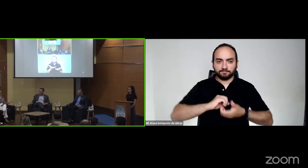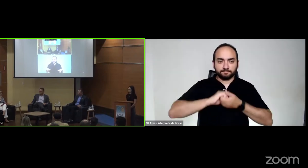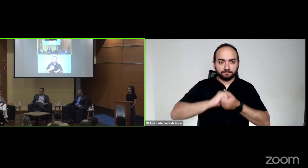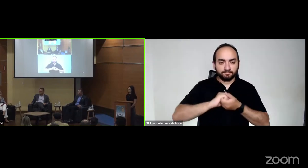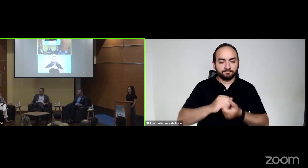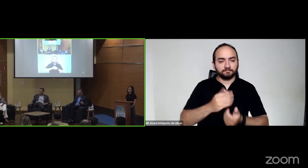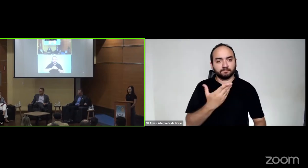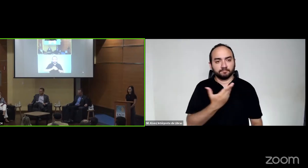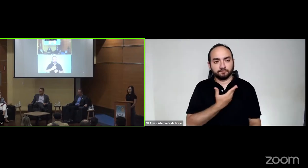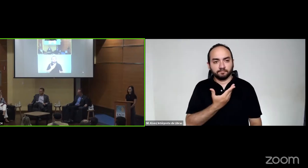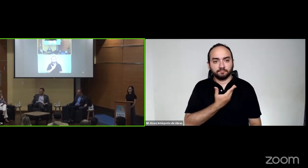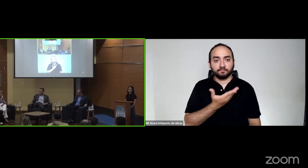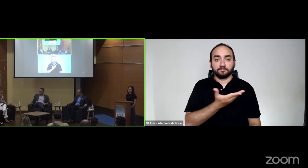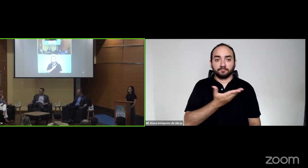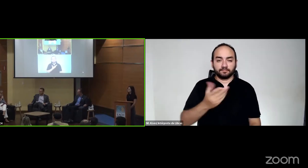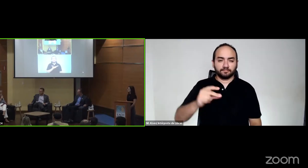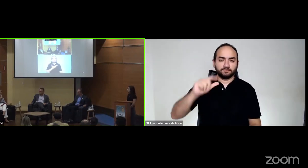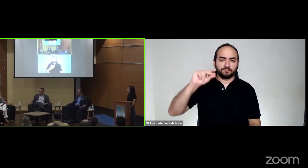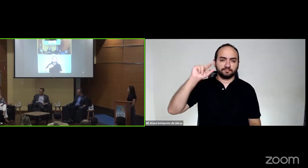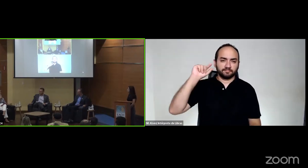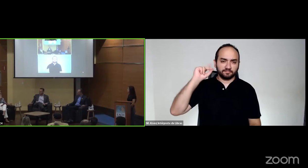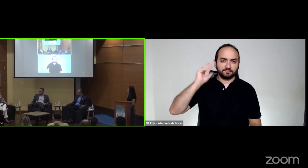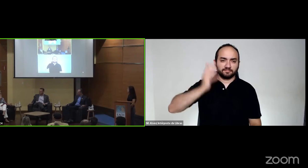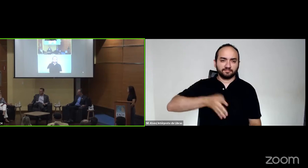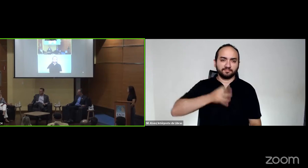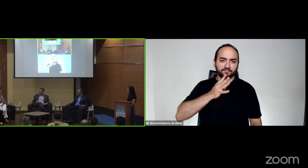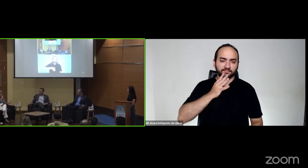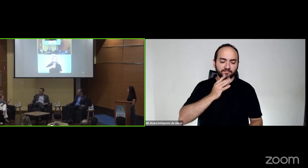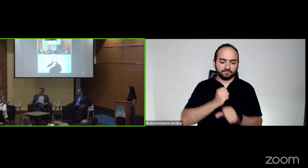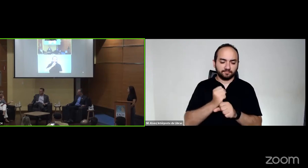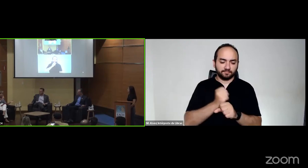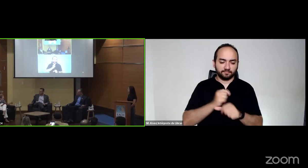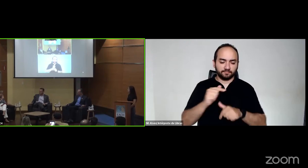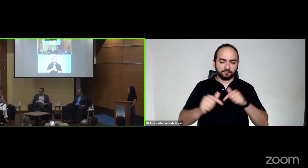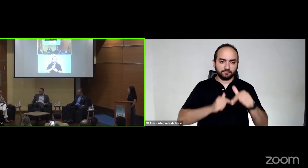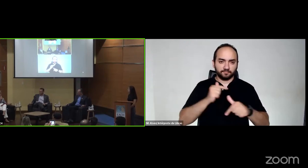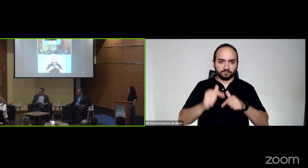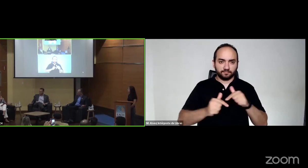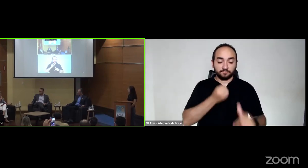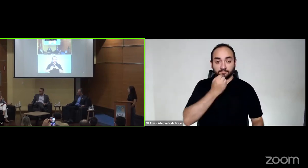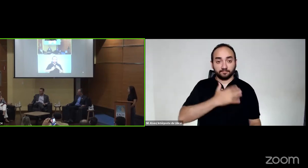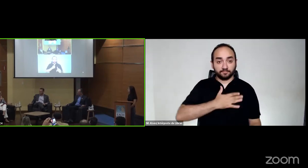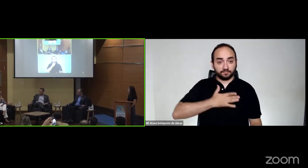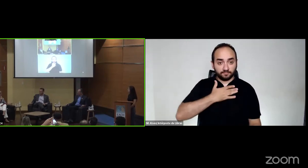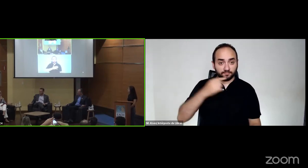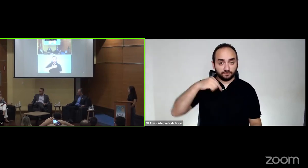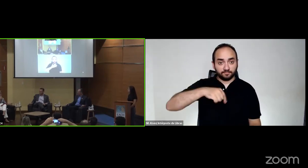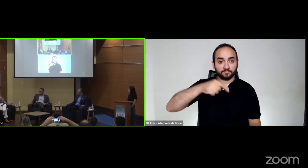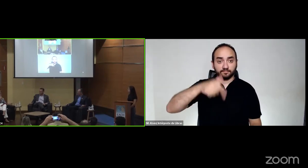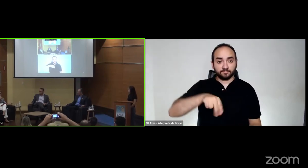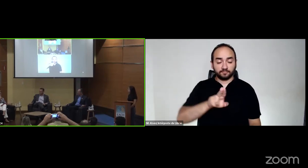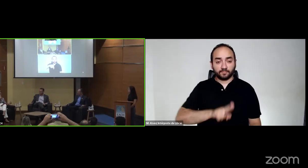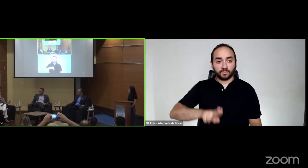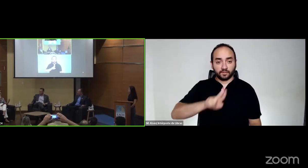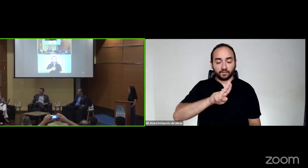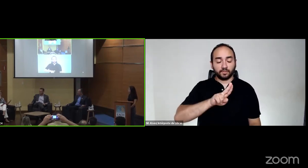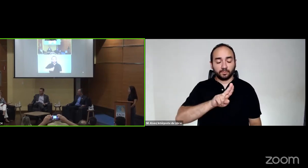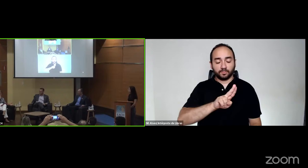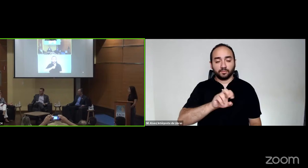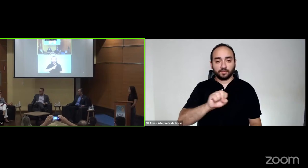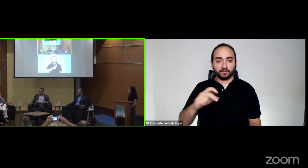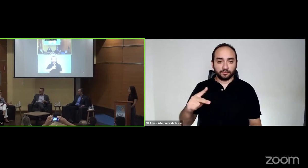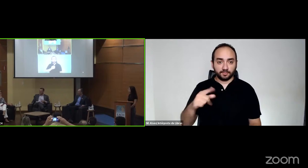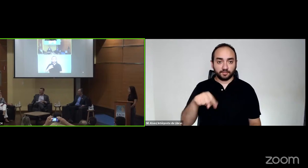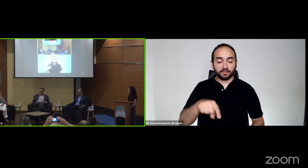amigos, de longas jornadas de trabalho. É um prazer estar aqui novamente na Universidade de São Paulo para